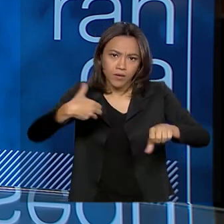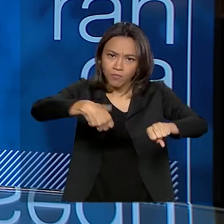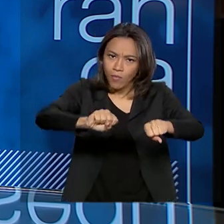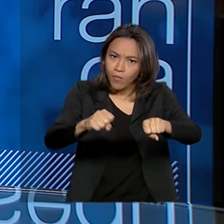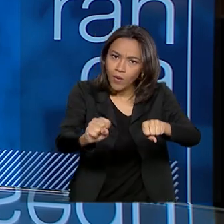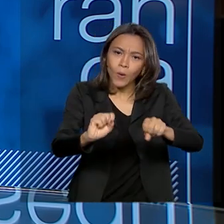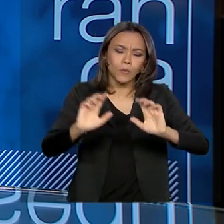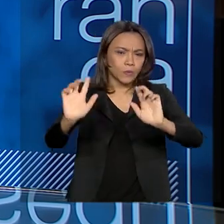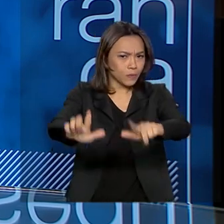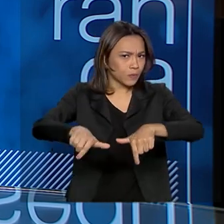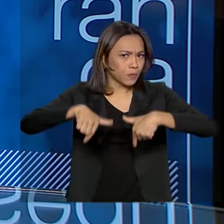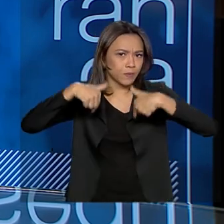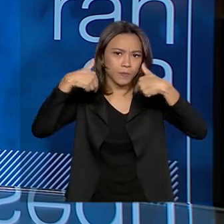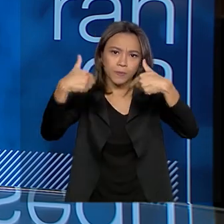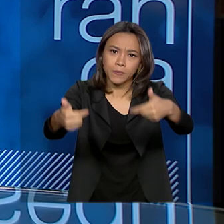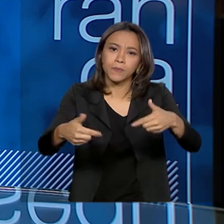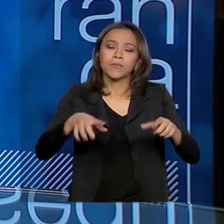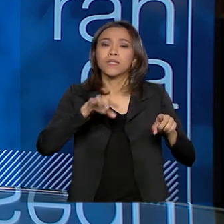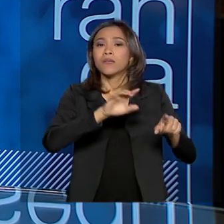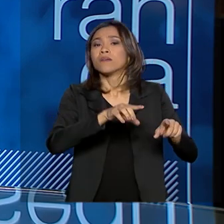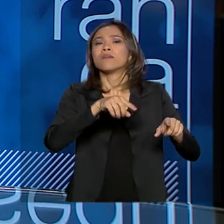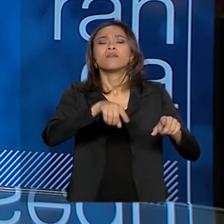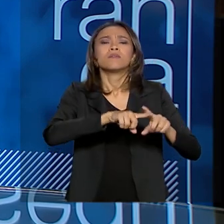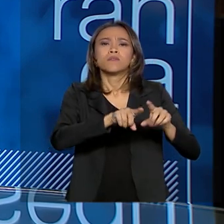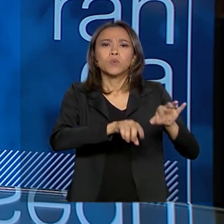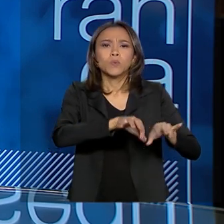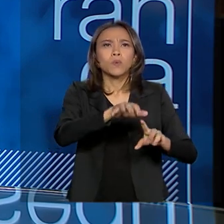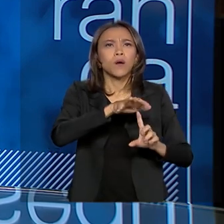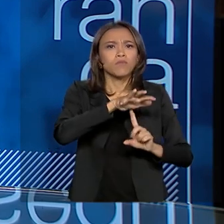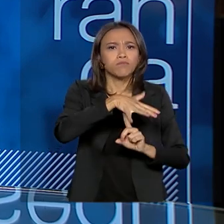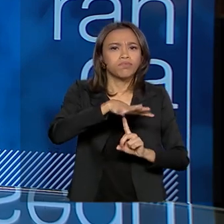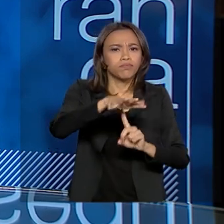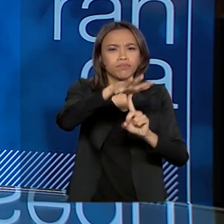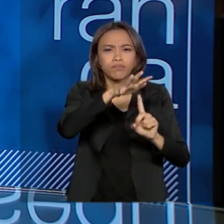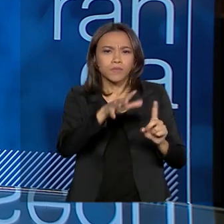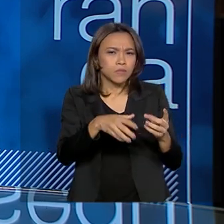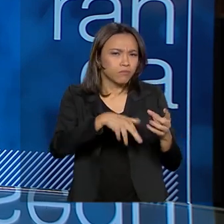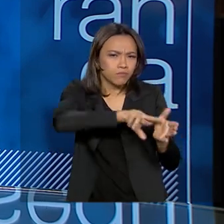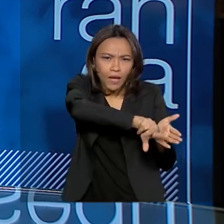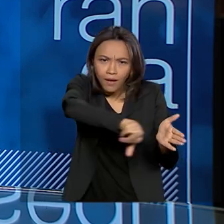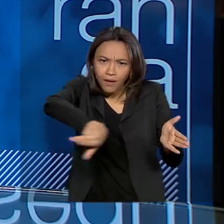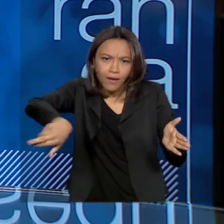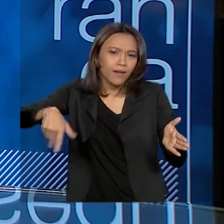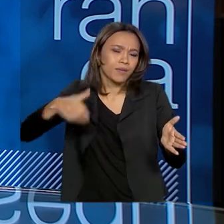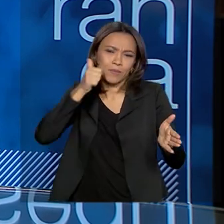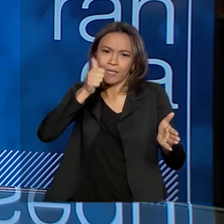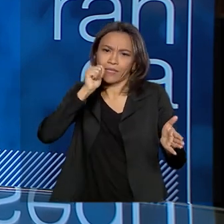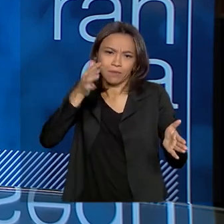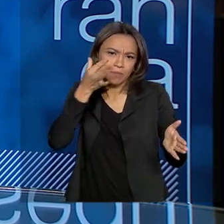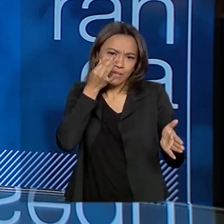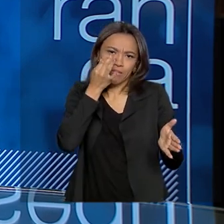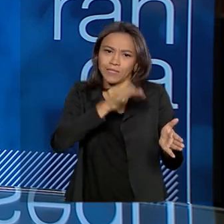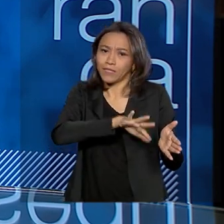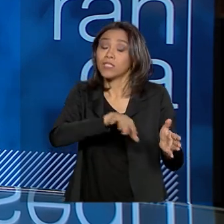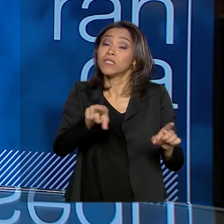para o controle de distúrbio, vale para a operação com aeronaves e nós temos mulheres também na gestão da polícia.